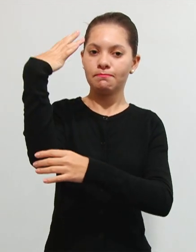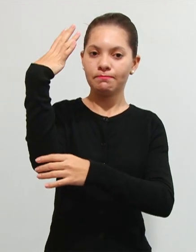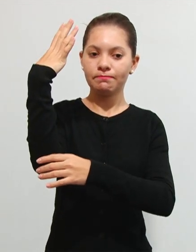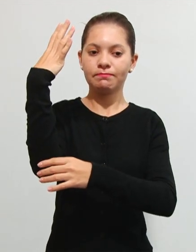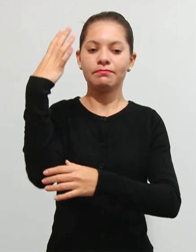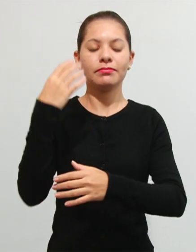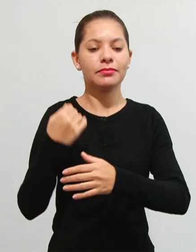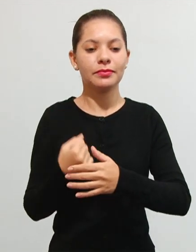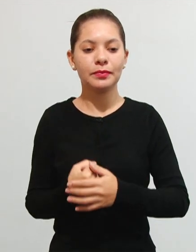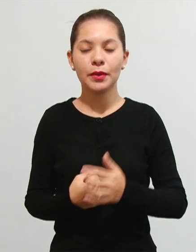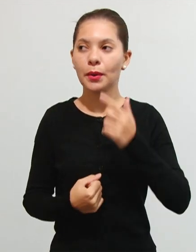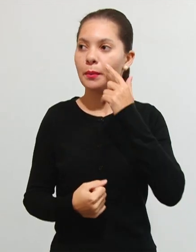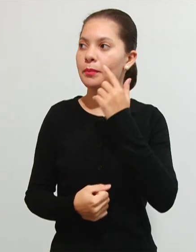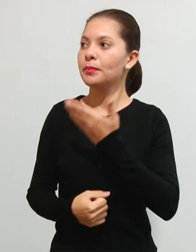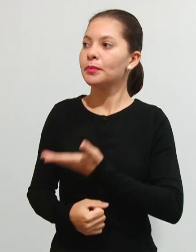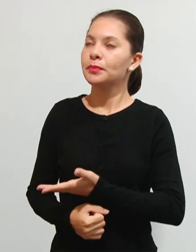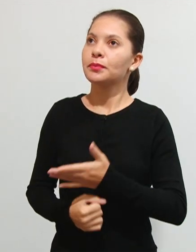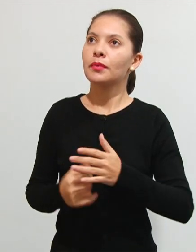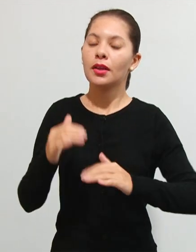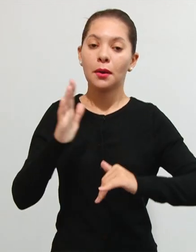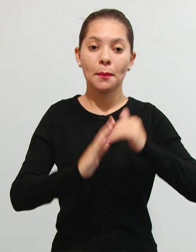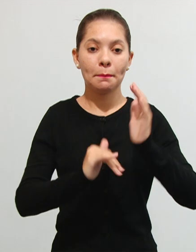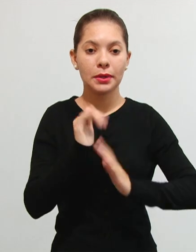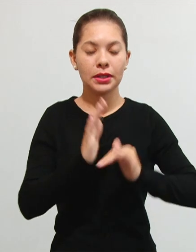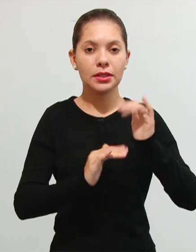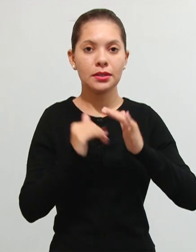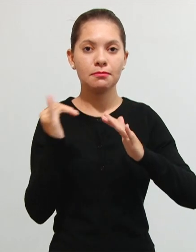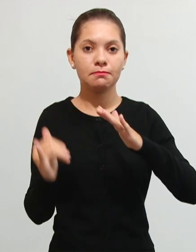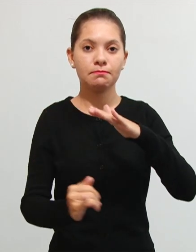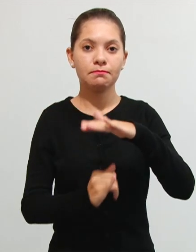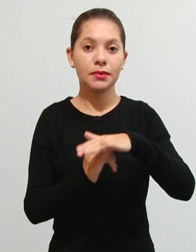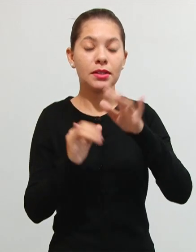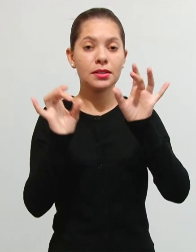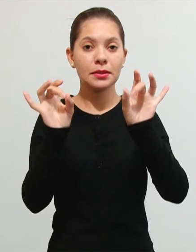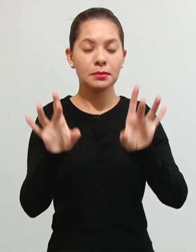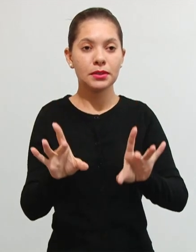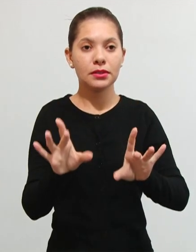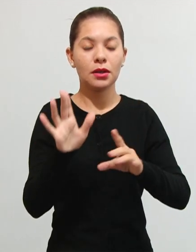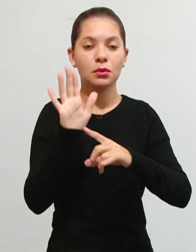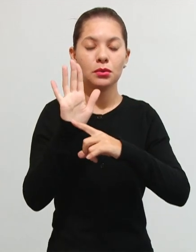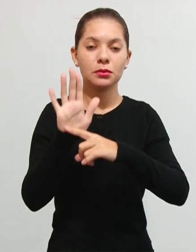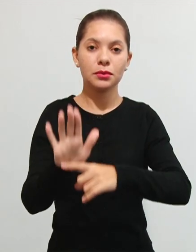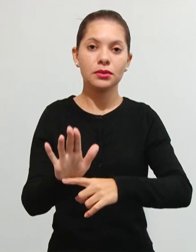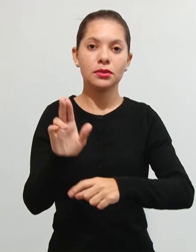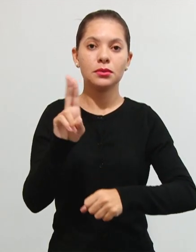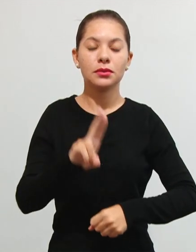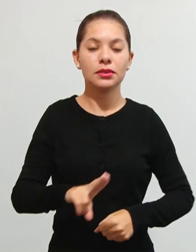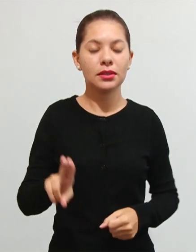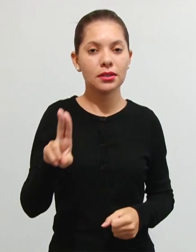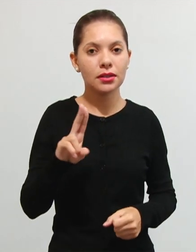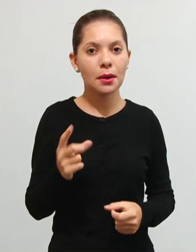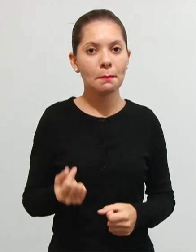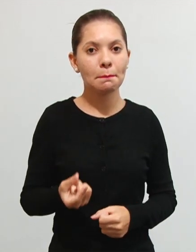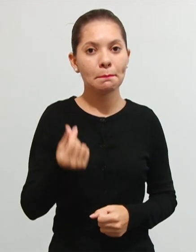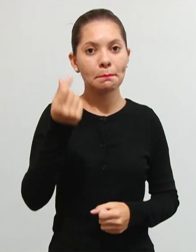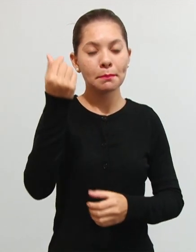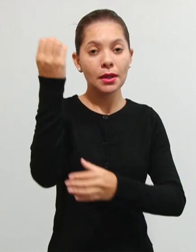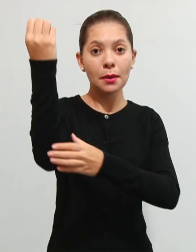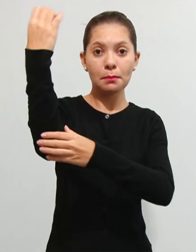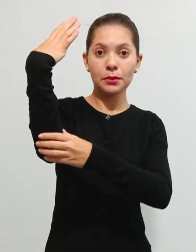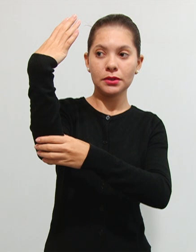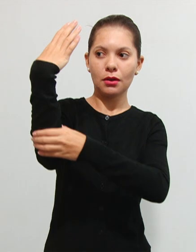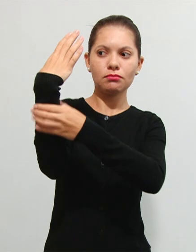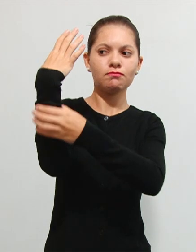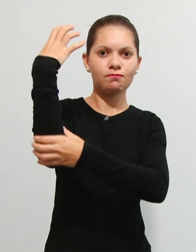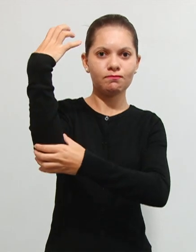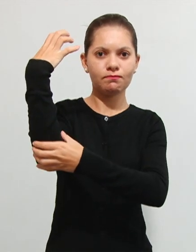né a competência para instituição e especial contribuição utilizada para custear a iluminação pública